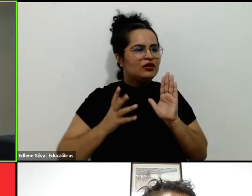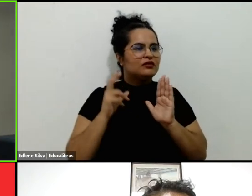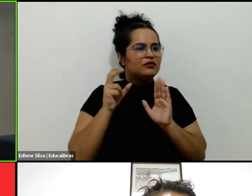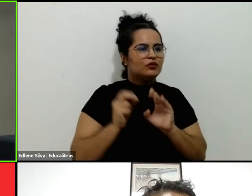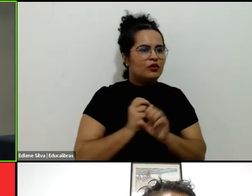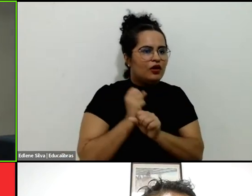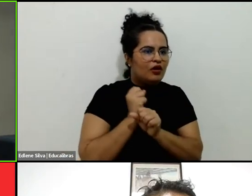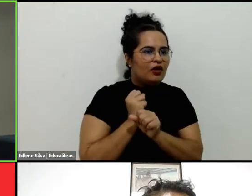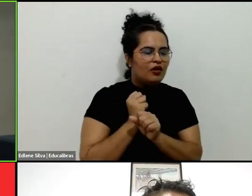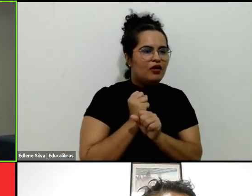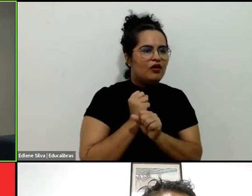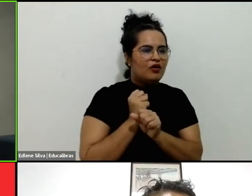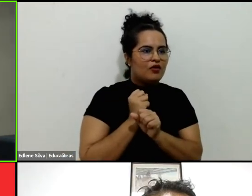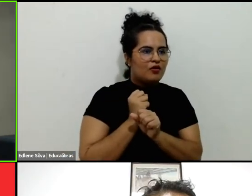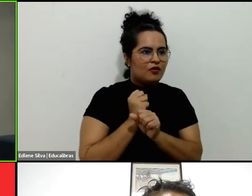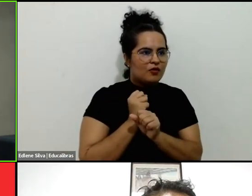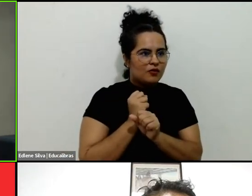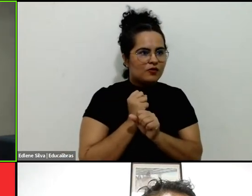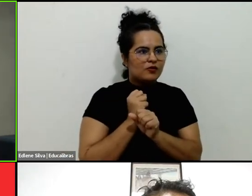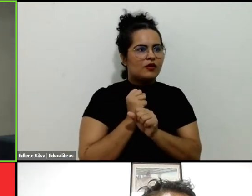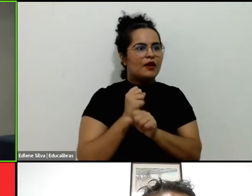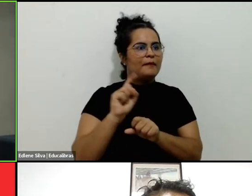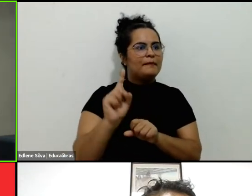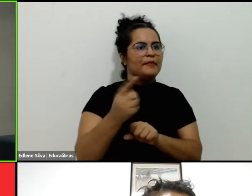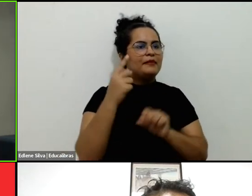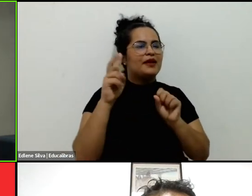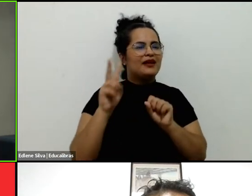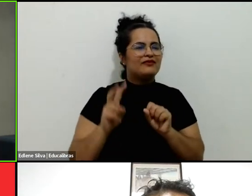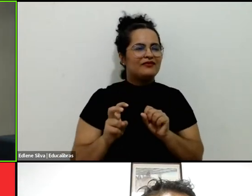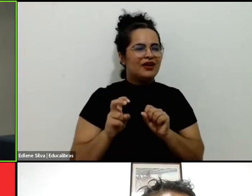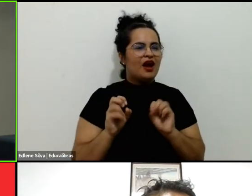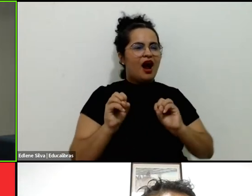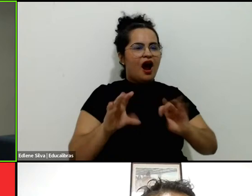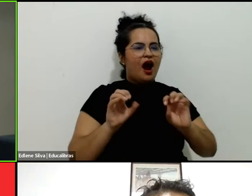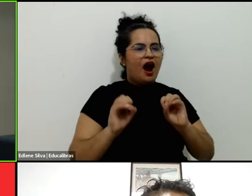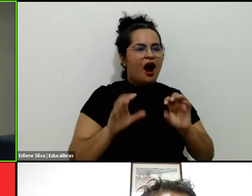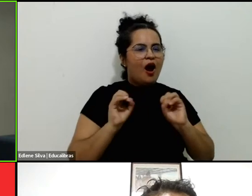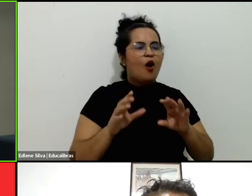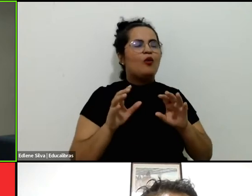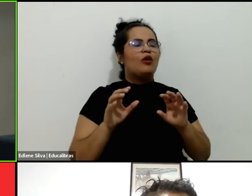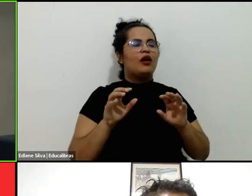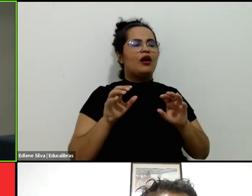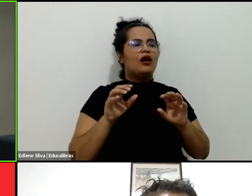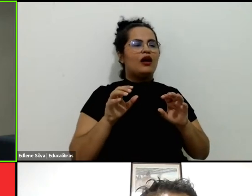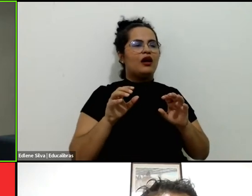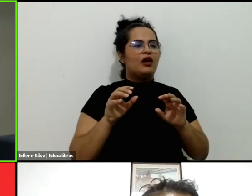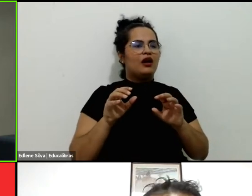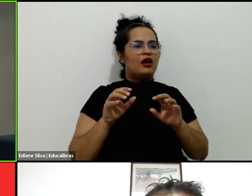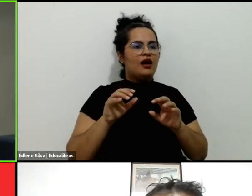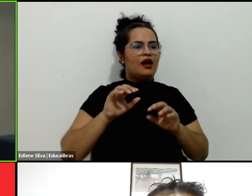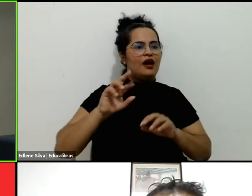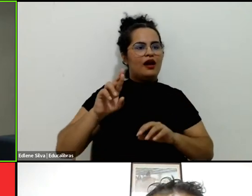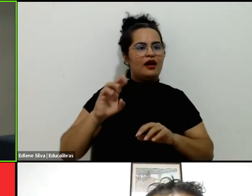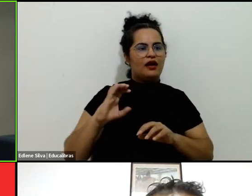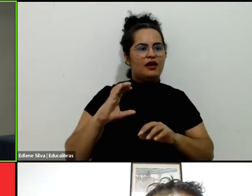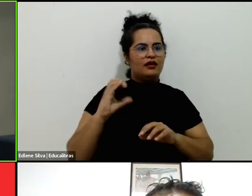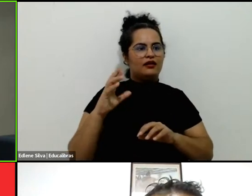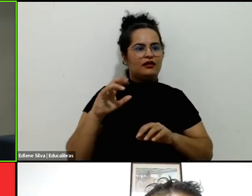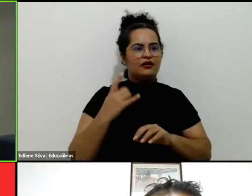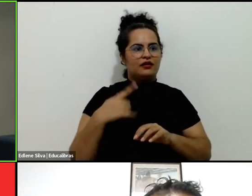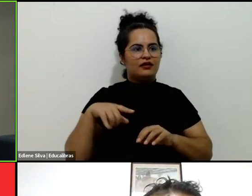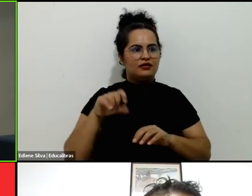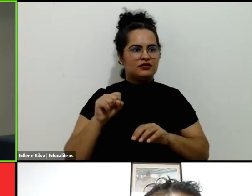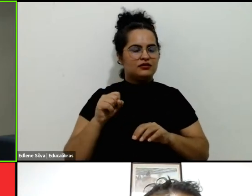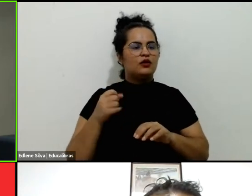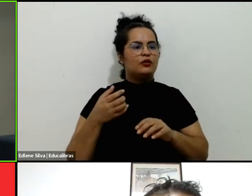a primeira vez que eu dei aula de recriação num curso de educação física. Mas este ano, ao completar meio século de